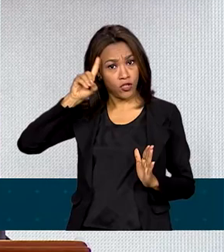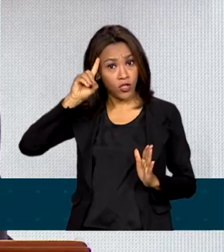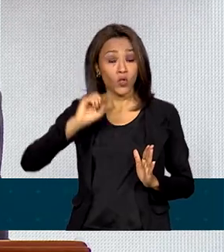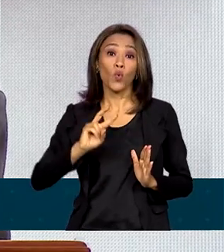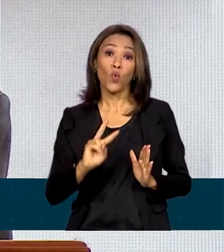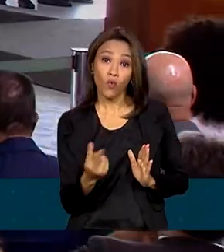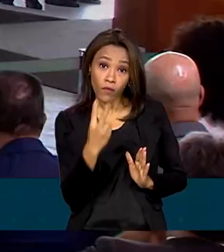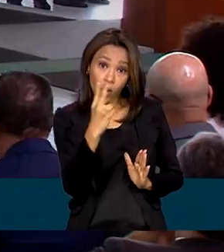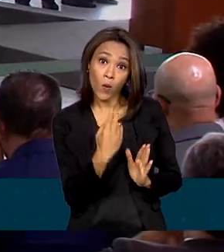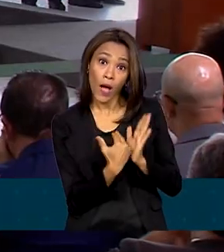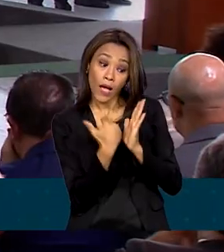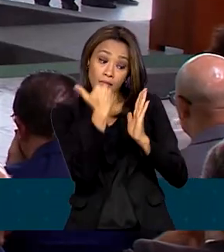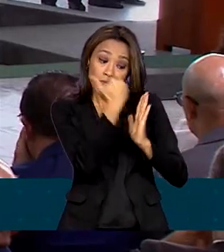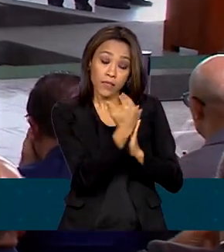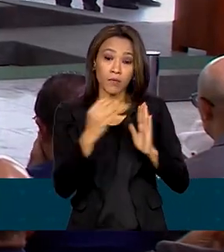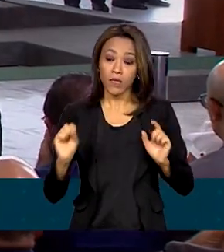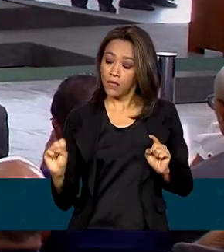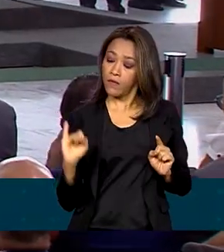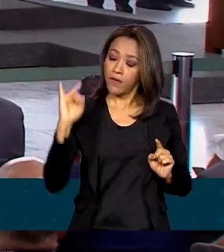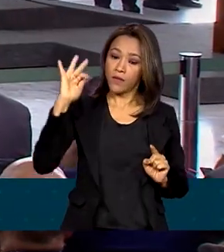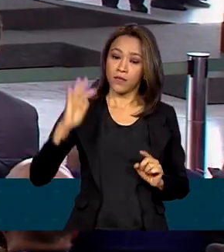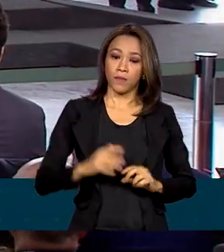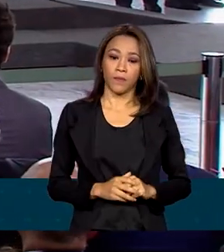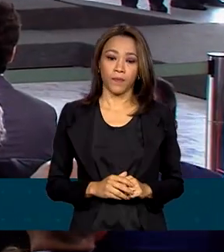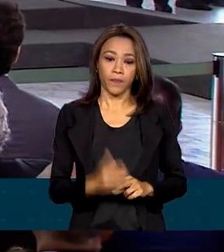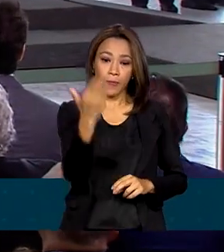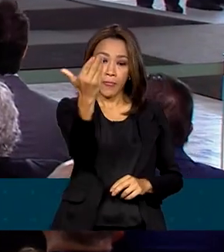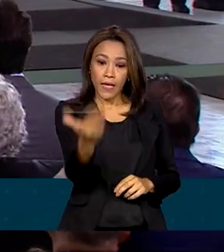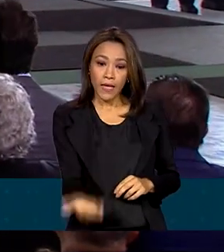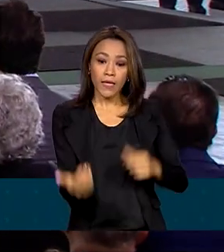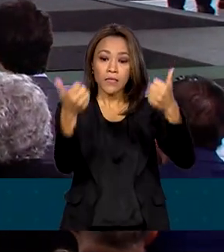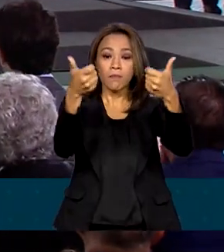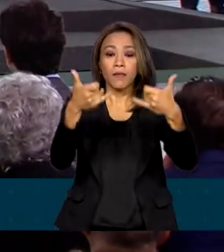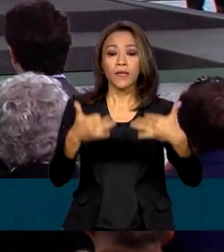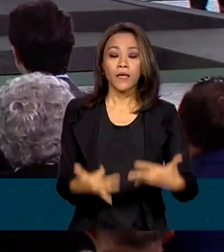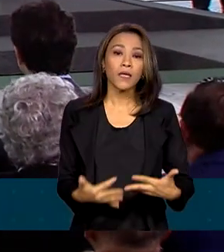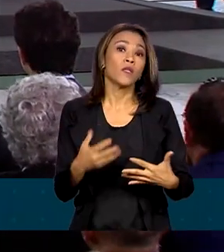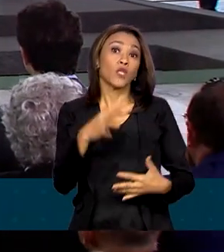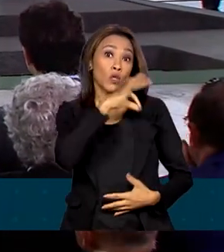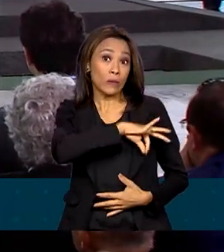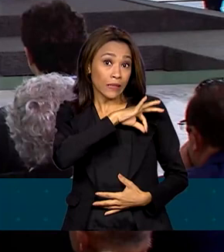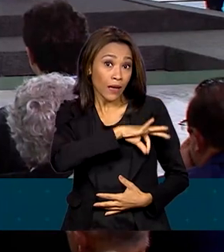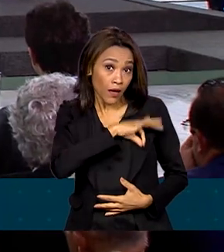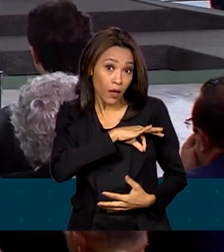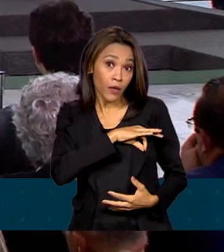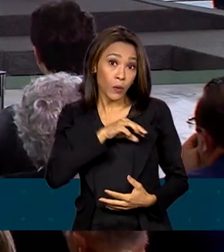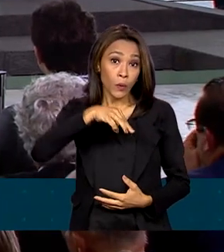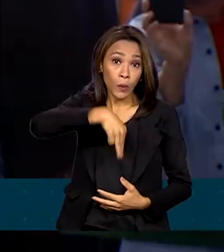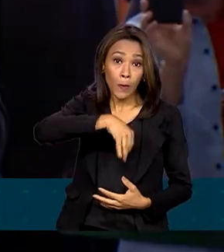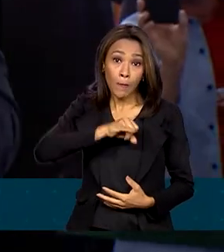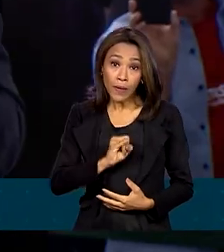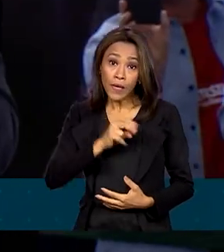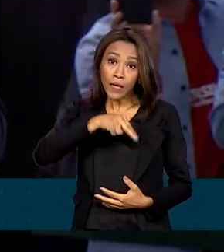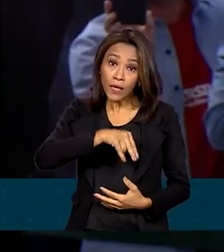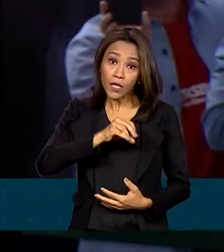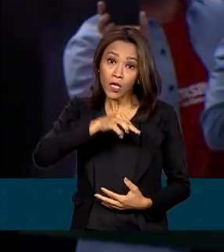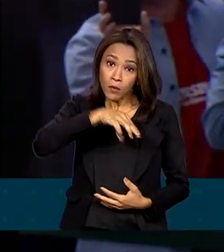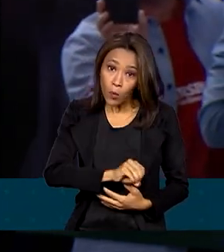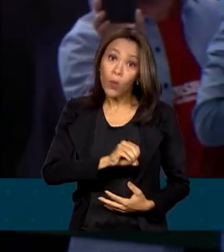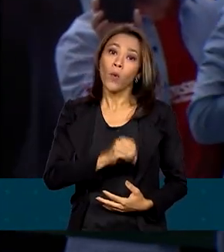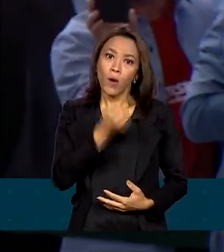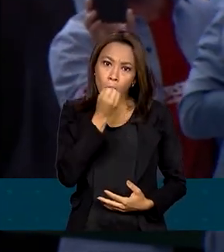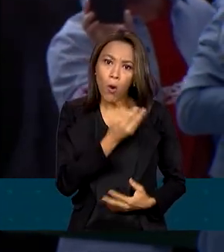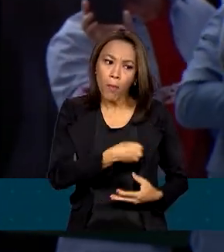cresça acima da inflação. E o mínimo é a melhor forma da gente fazer distribuição de renda nesse país. Não adianta o PIB